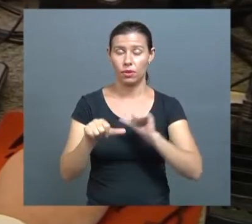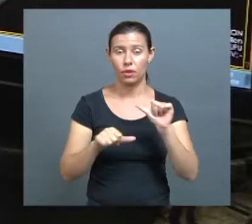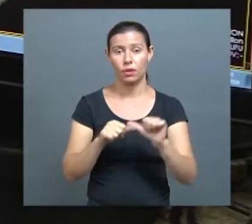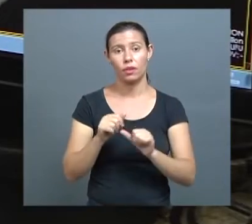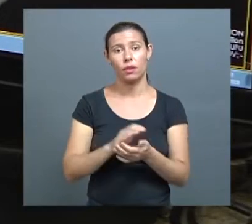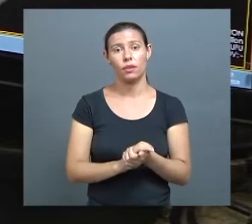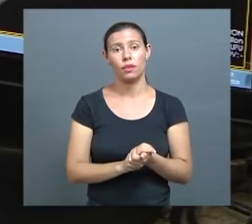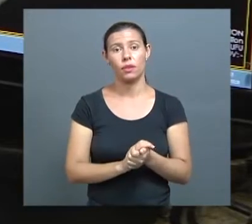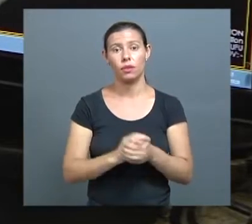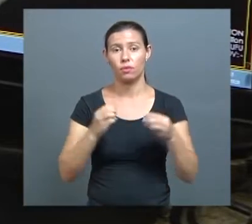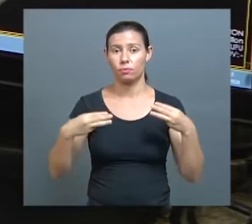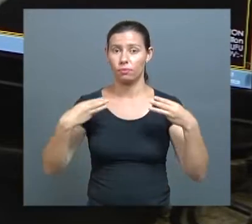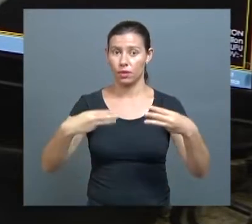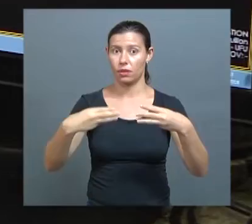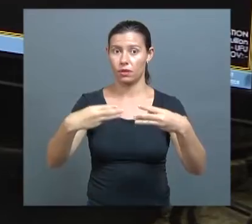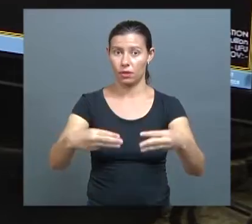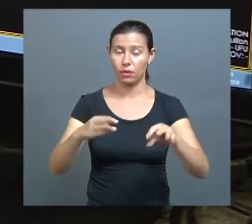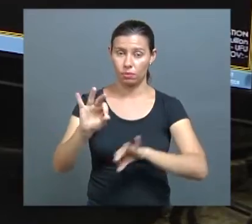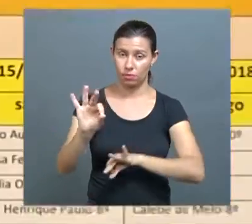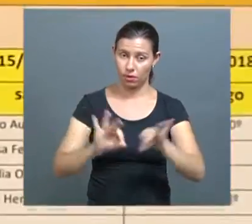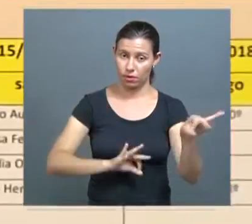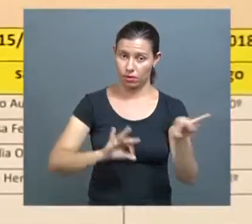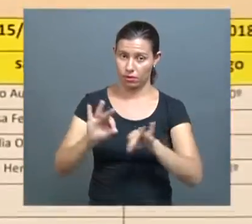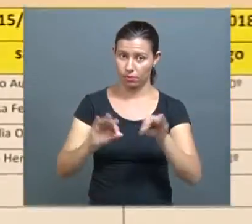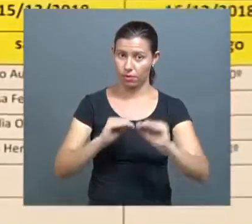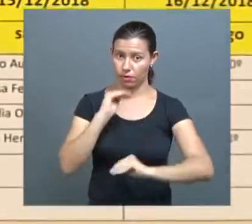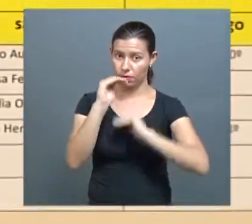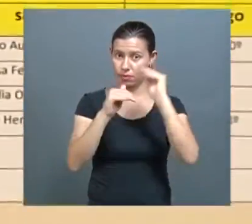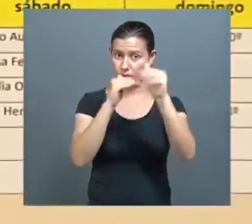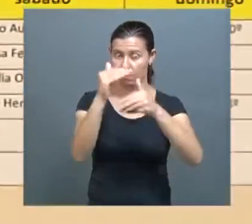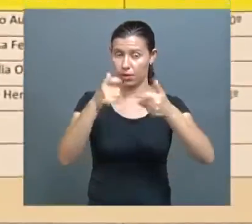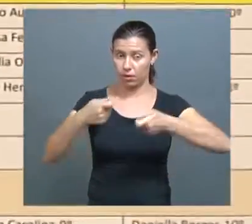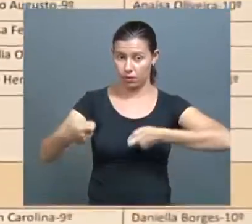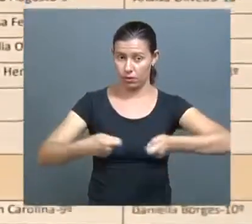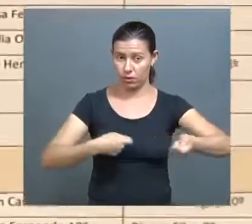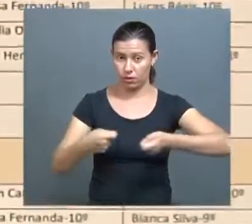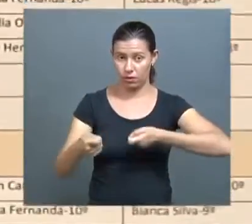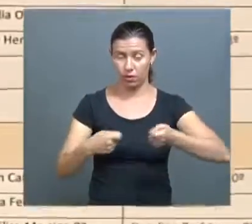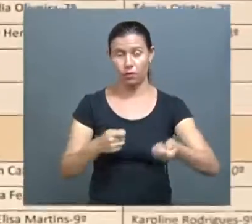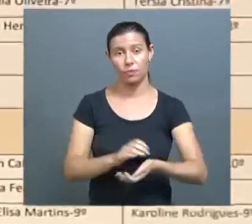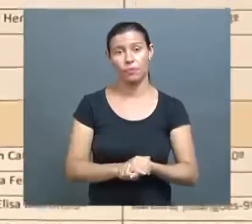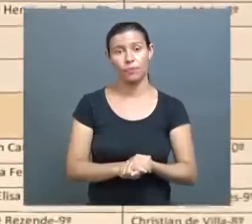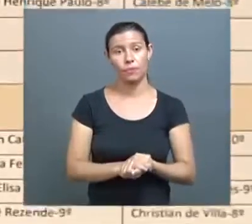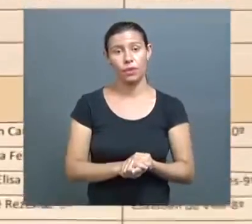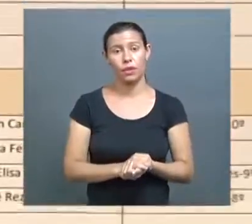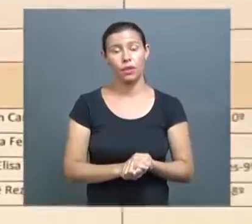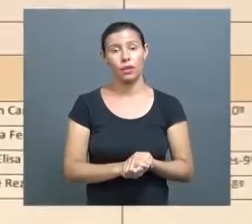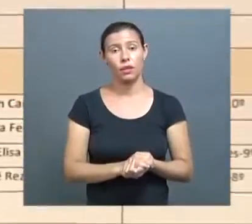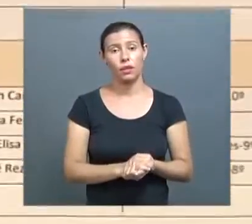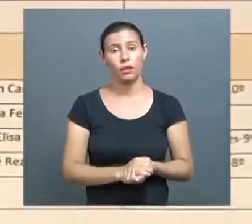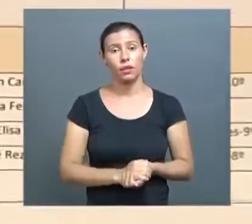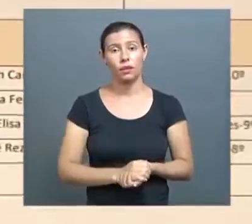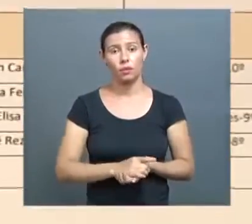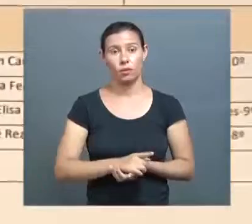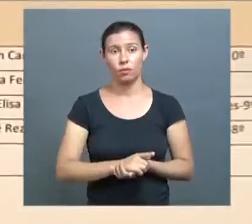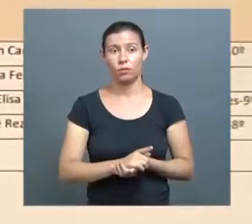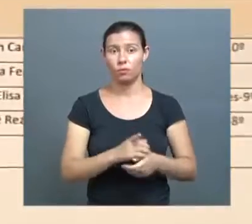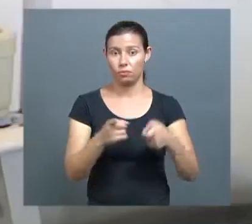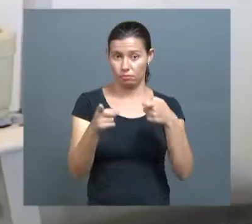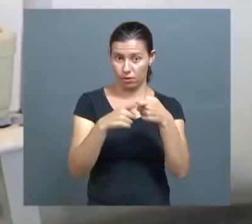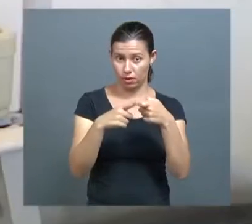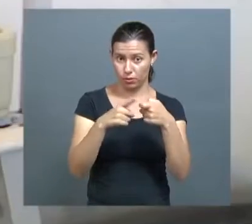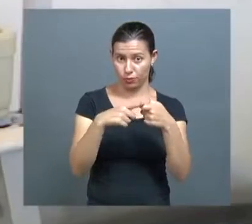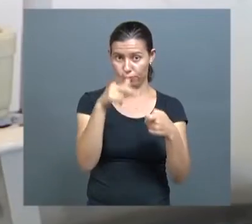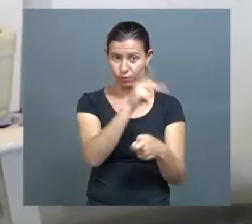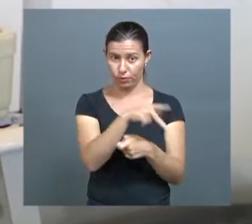Ministério do Planejamento, Desenvolvimento e Gestão, que não permite mais o pagamento do adicional de plantão hospitalar aos professores.